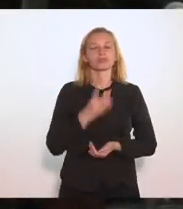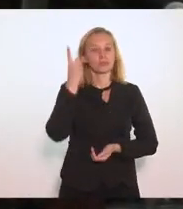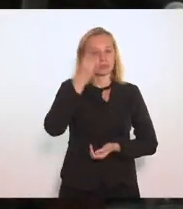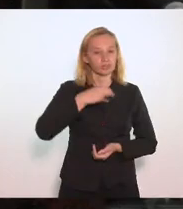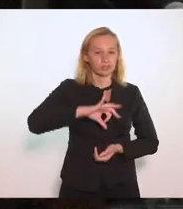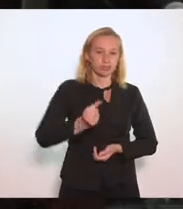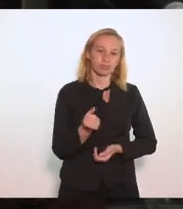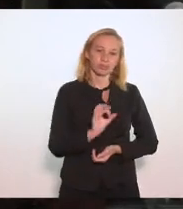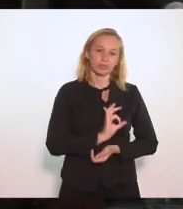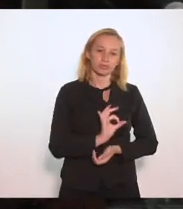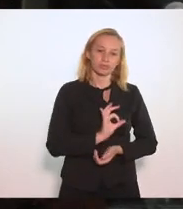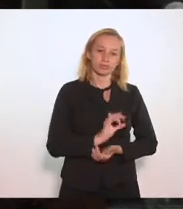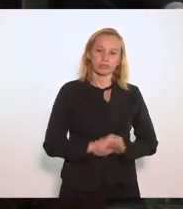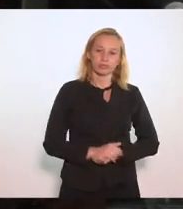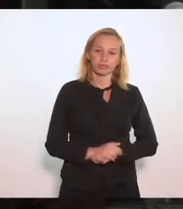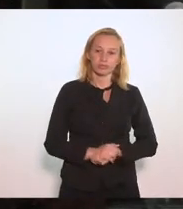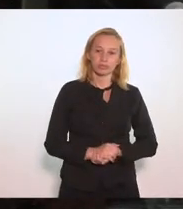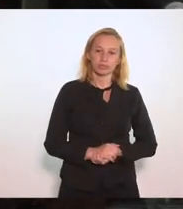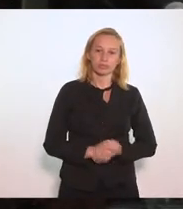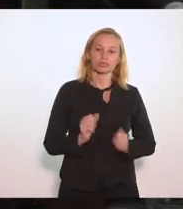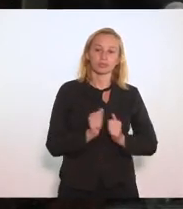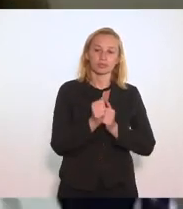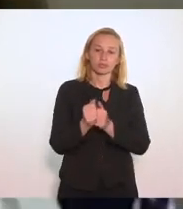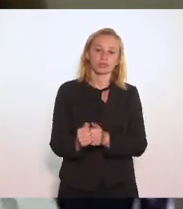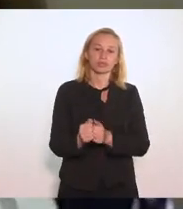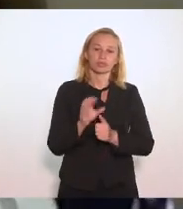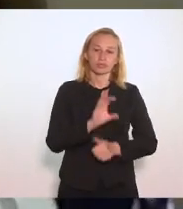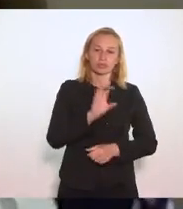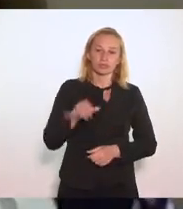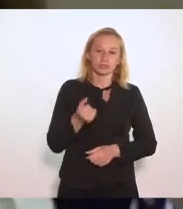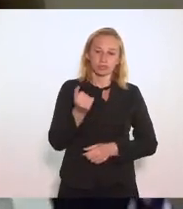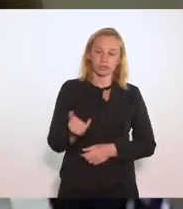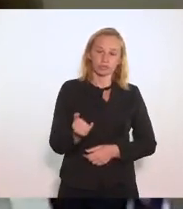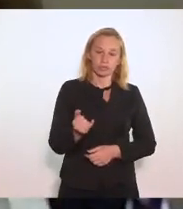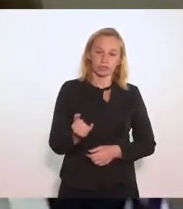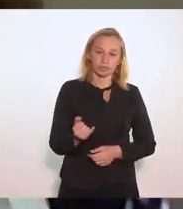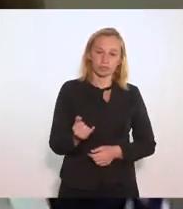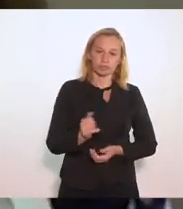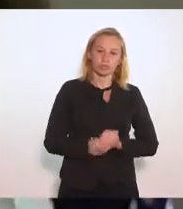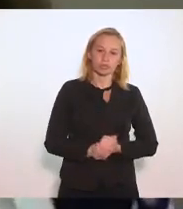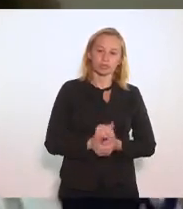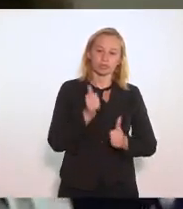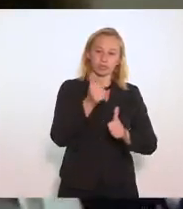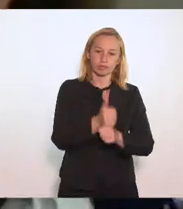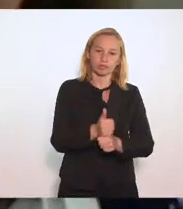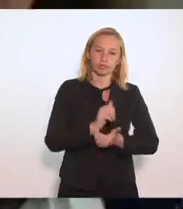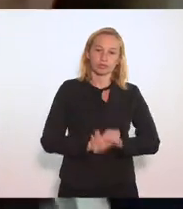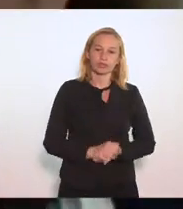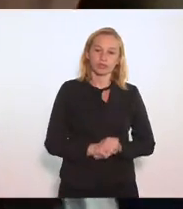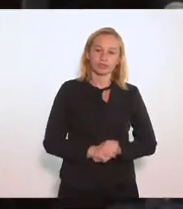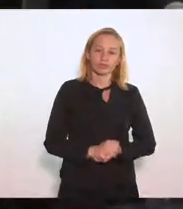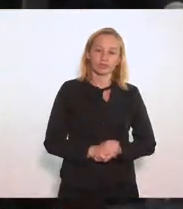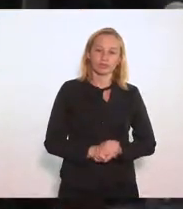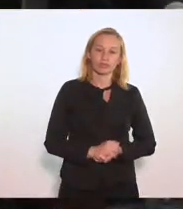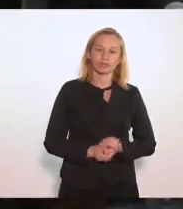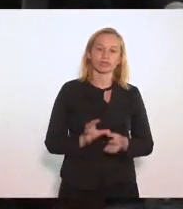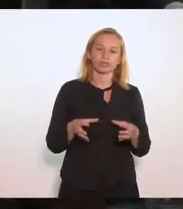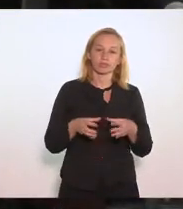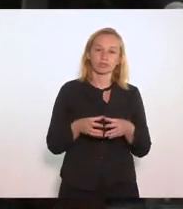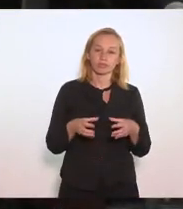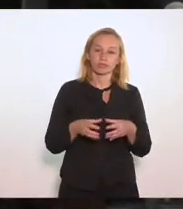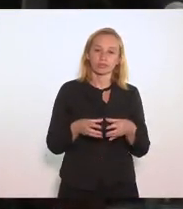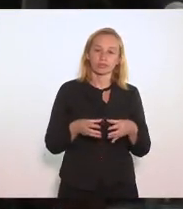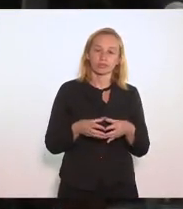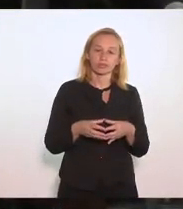Marta Rocha Acompanhe o parecer da CCJ nos termos do substitutivo Pela Comissão